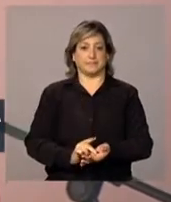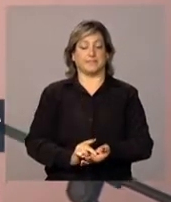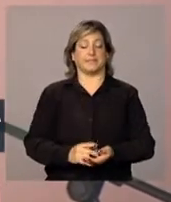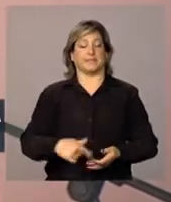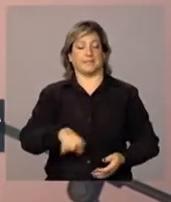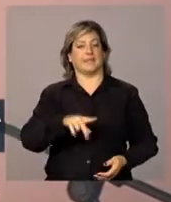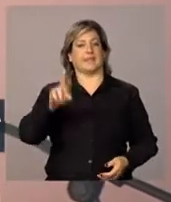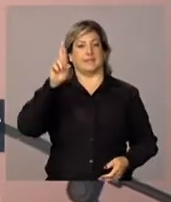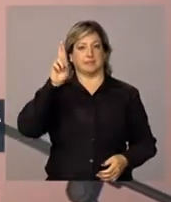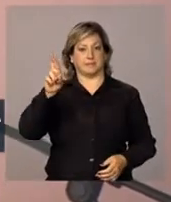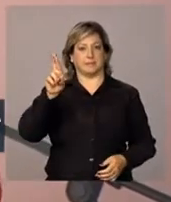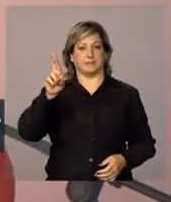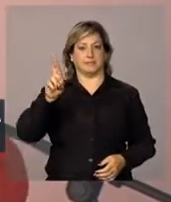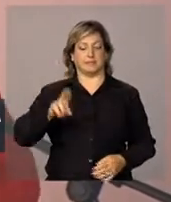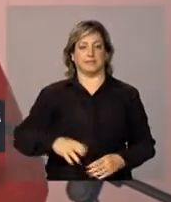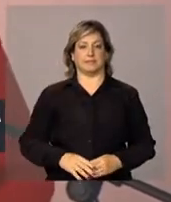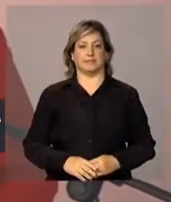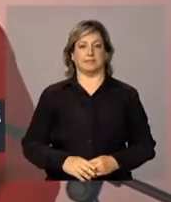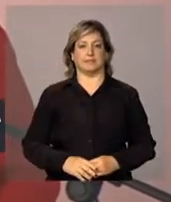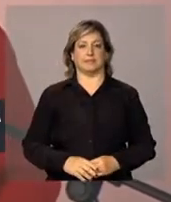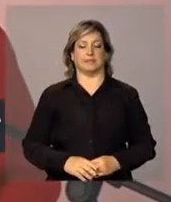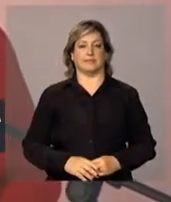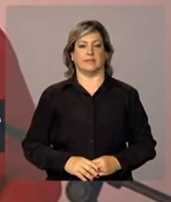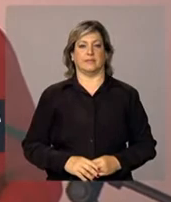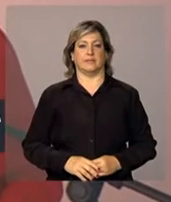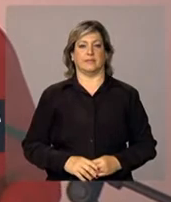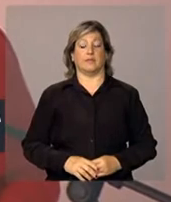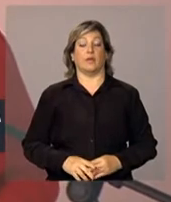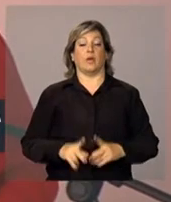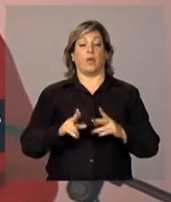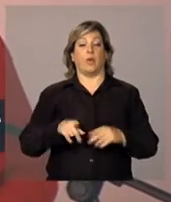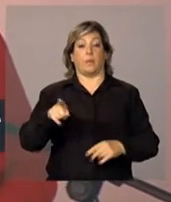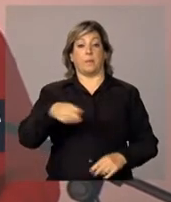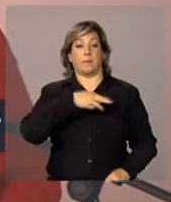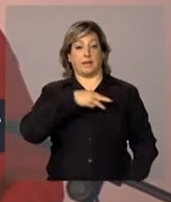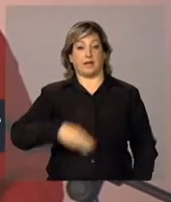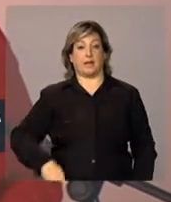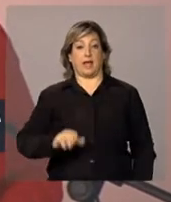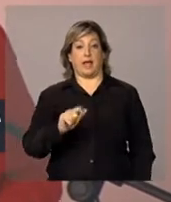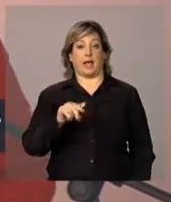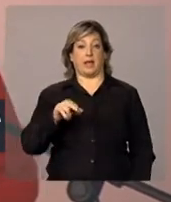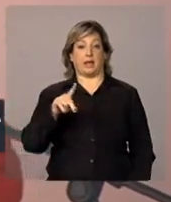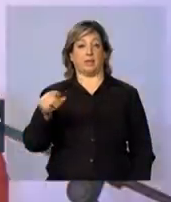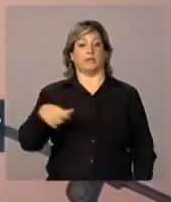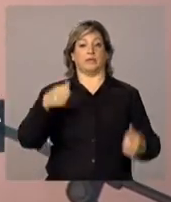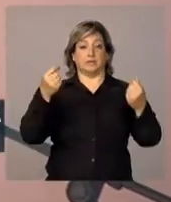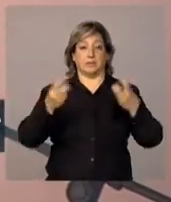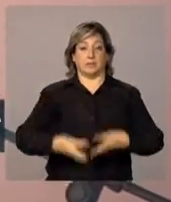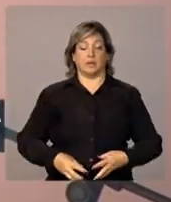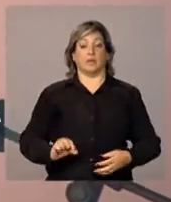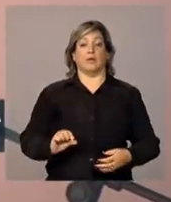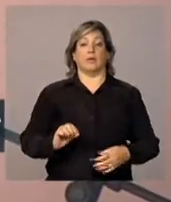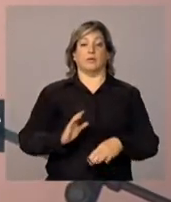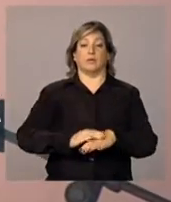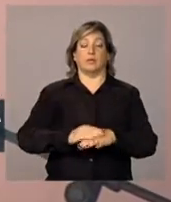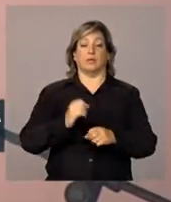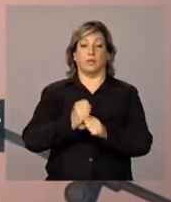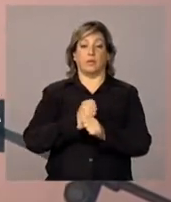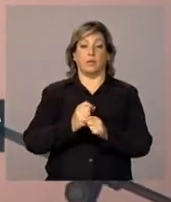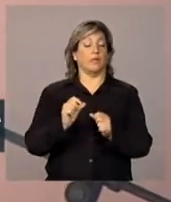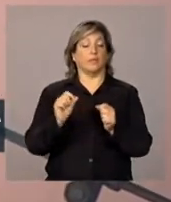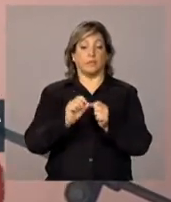responsáveis, como o ministro Agnaldo falou, pela criação desse